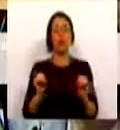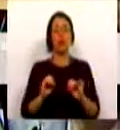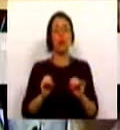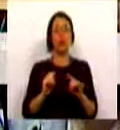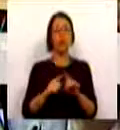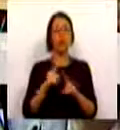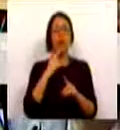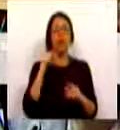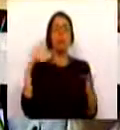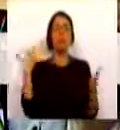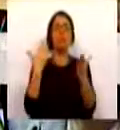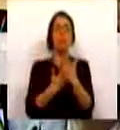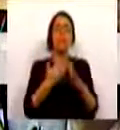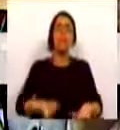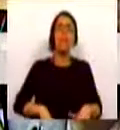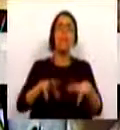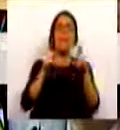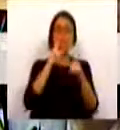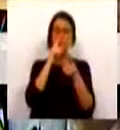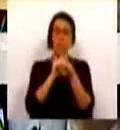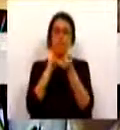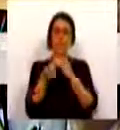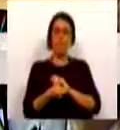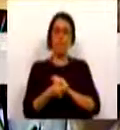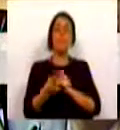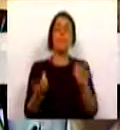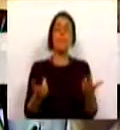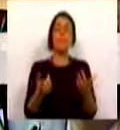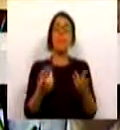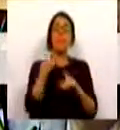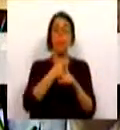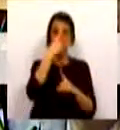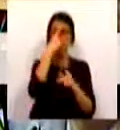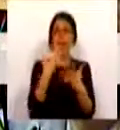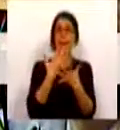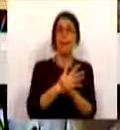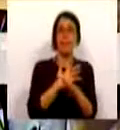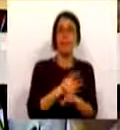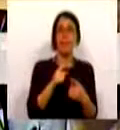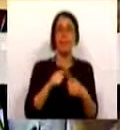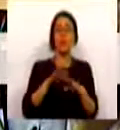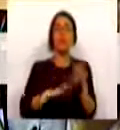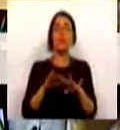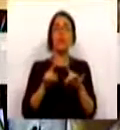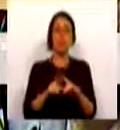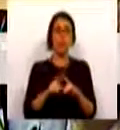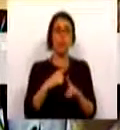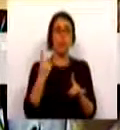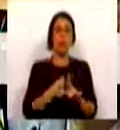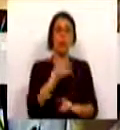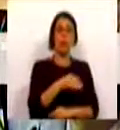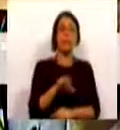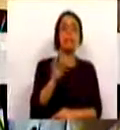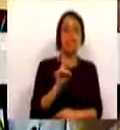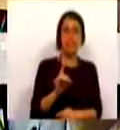longo de uma década, o desenvolvimento da reforma do sistema de combate a incêndios, que foi feito em 2006,